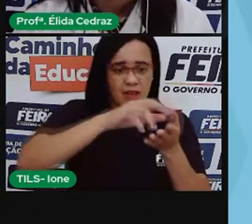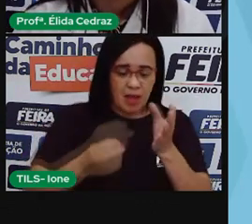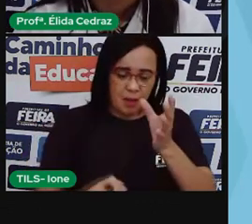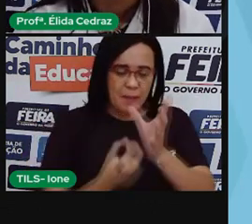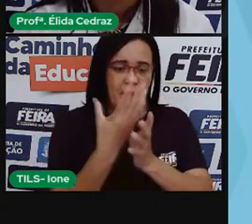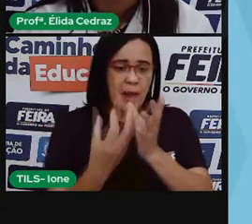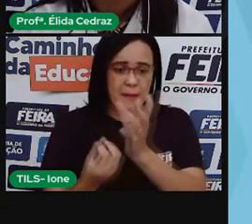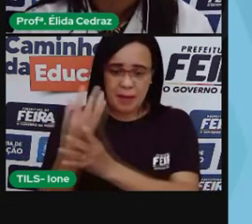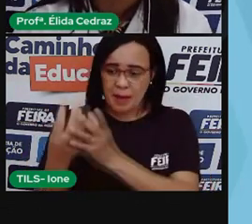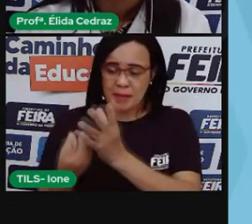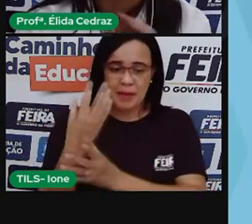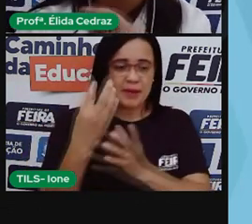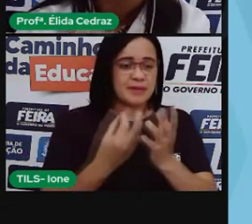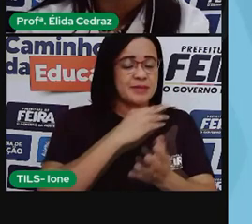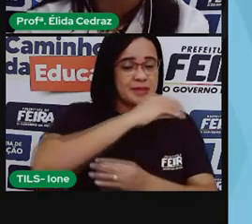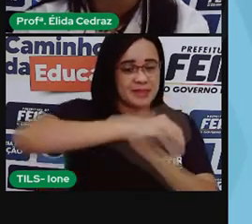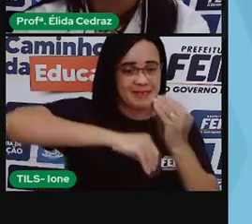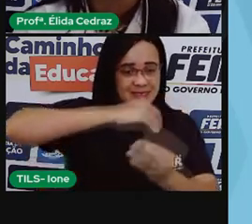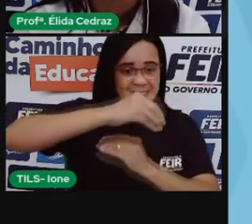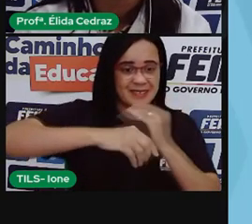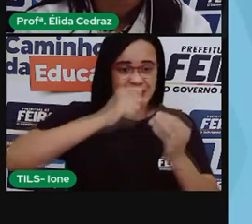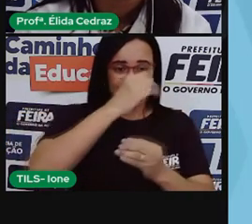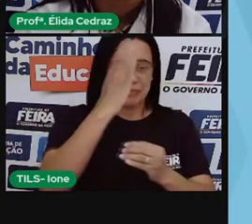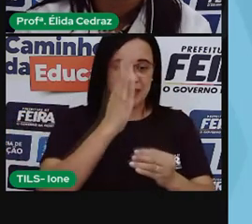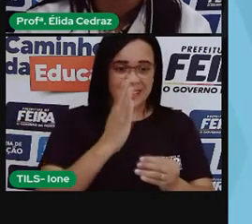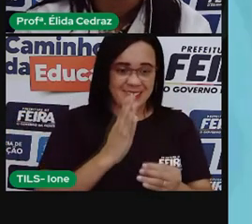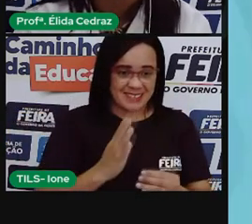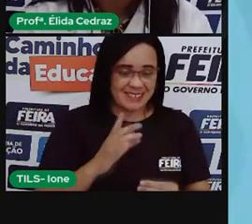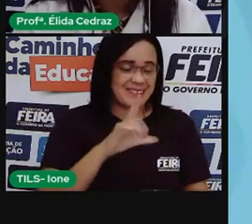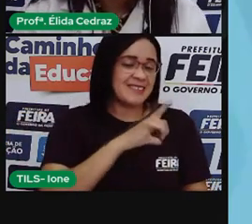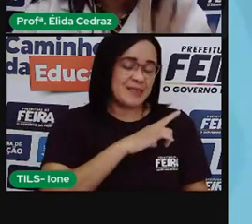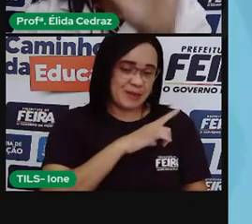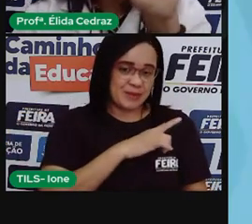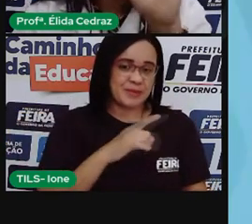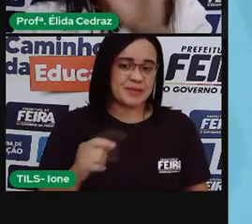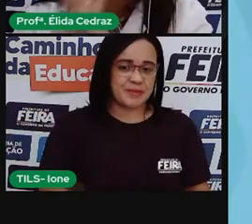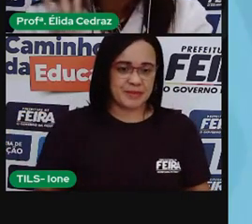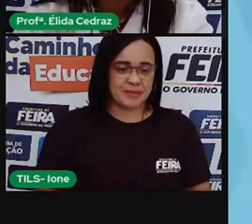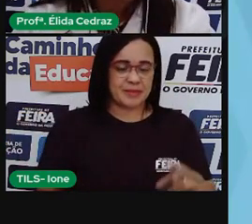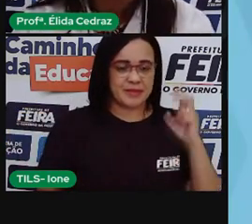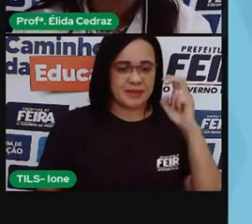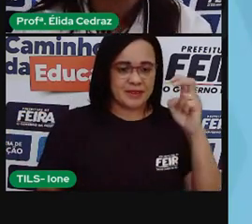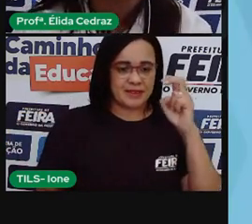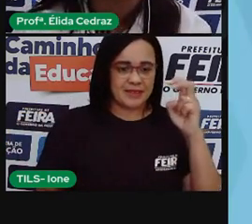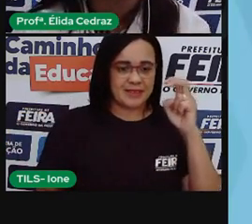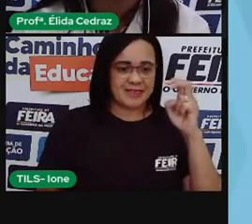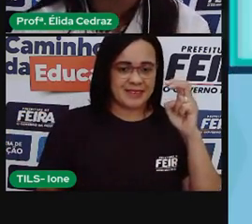somos formados de várias etnias. Número cinco.